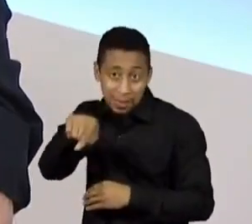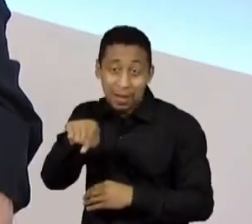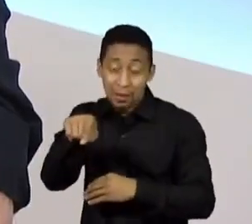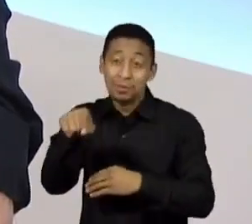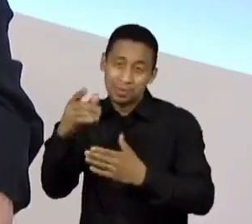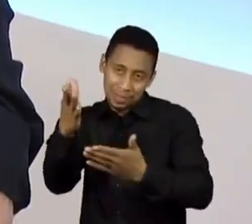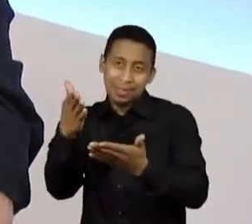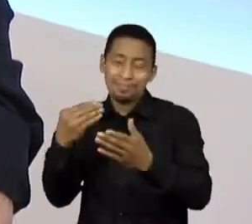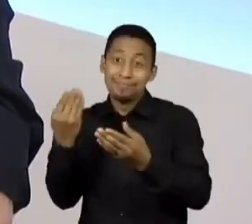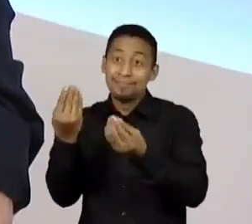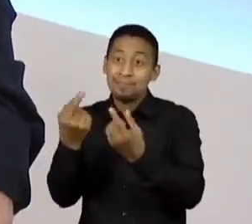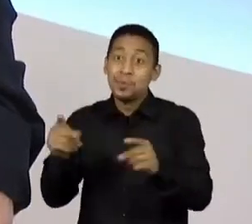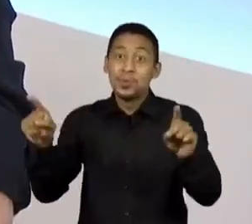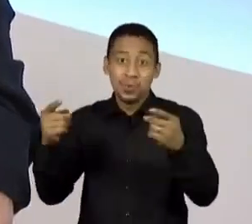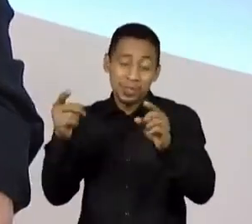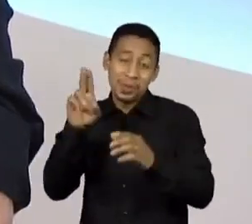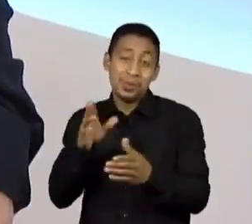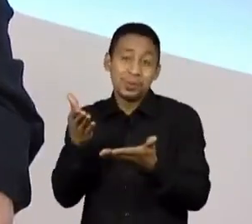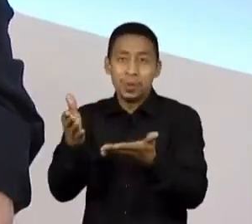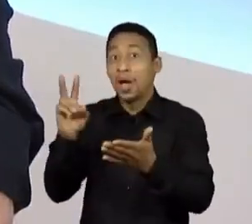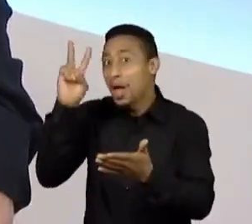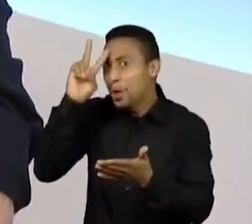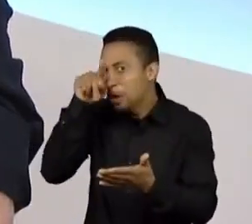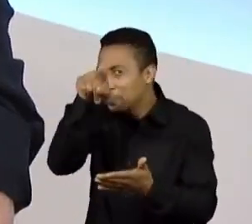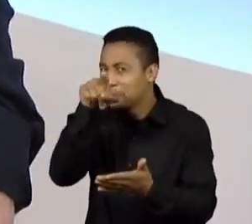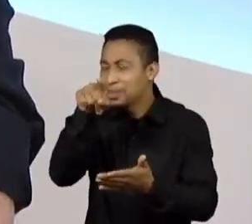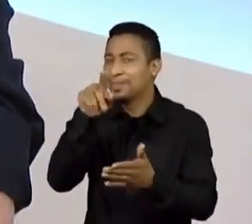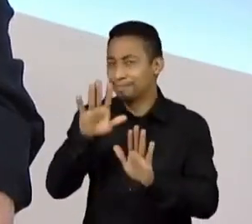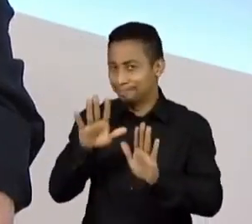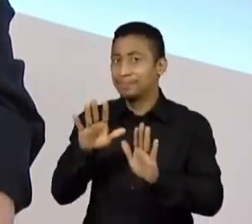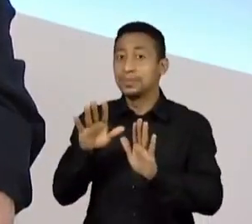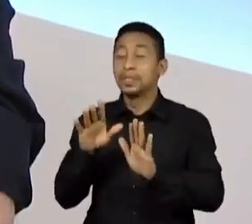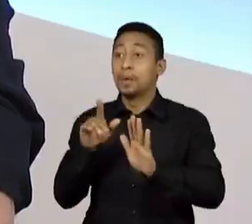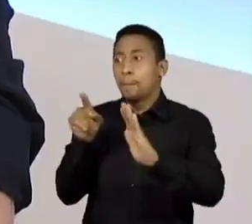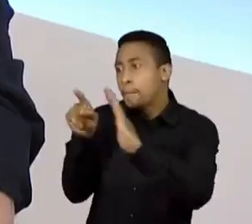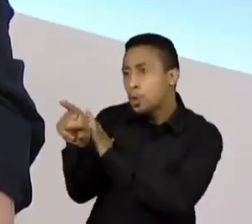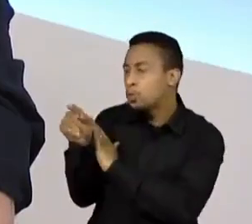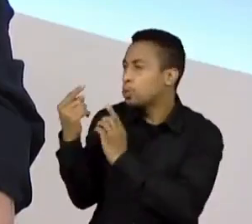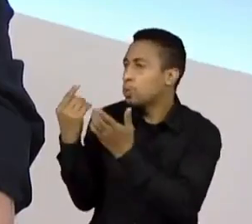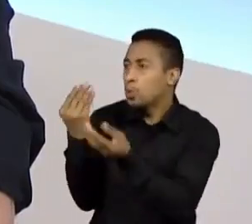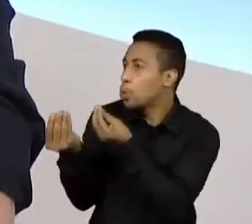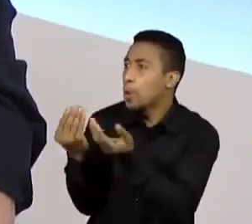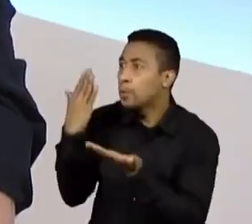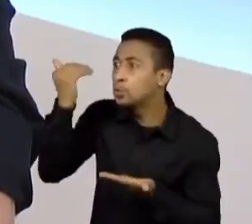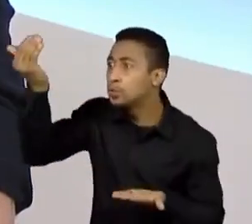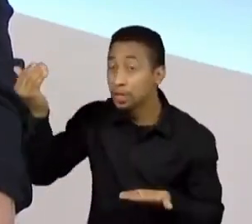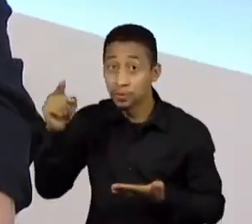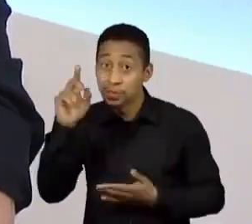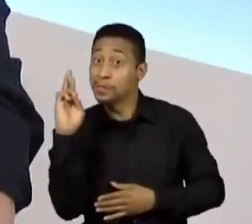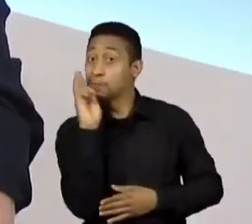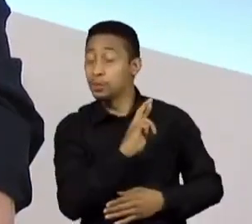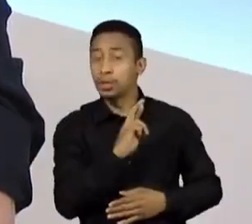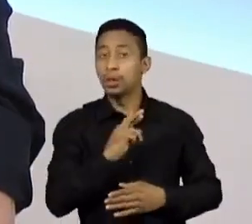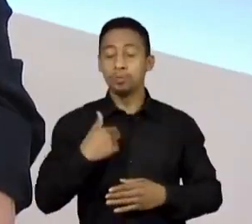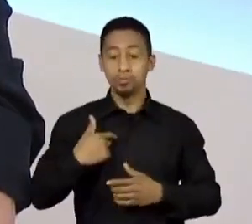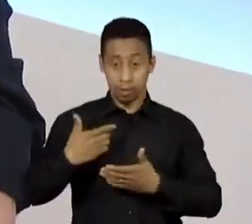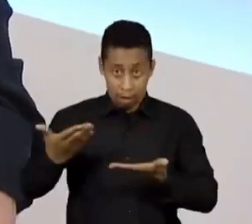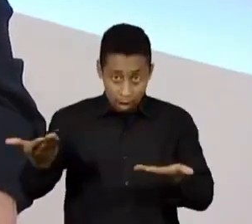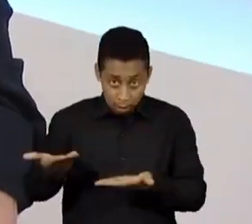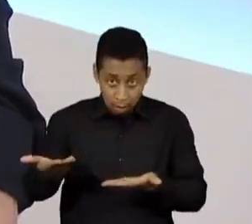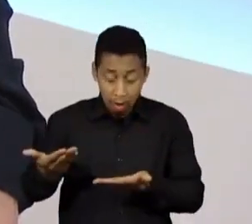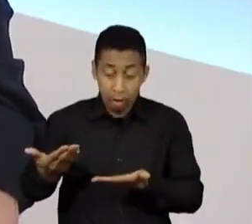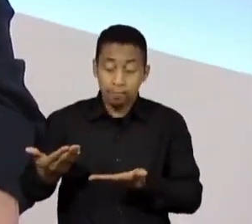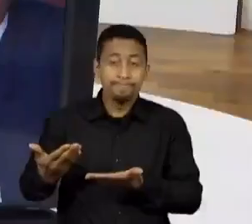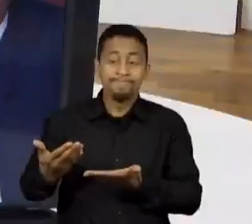que você falou na época, nunca me esqueci, assim, quando você foi questionado sobre sucesso, você respondeu, de onde estou, eu só